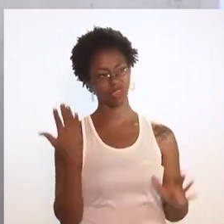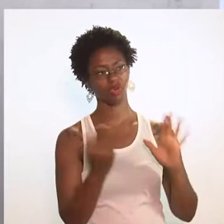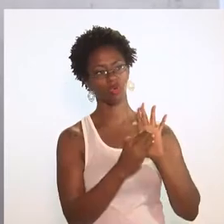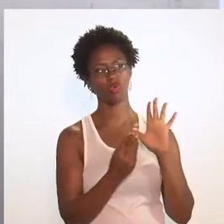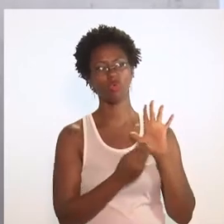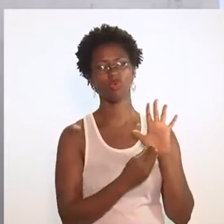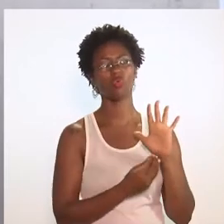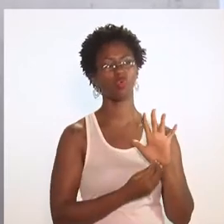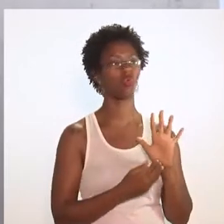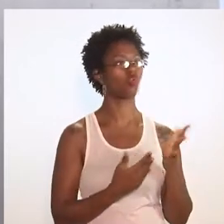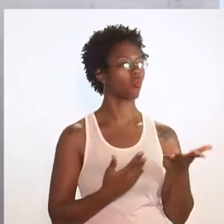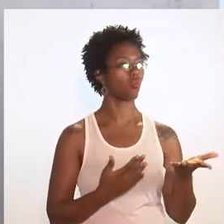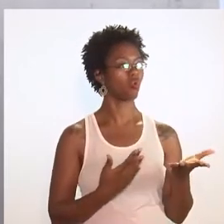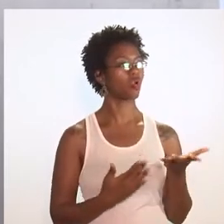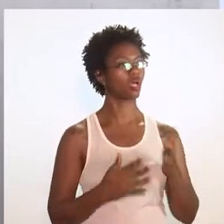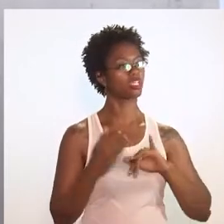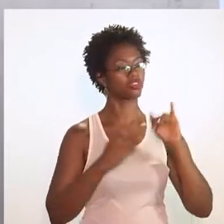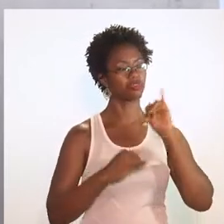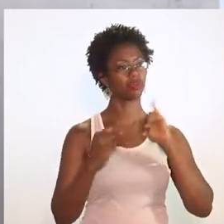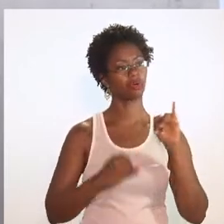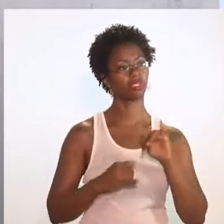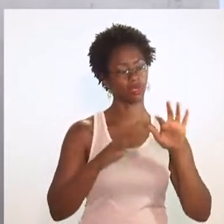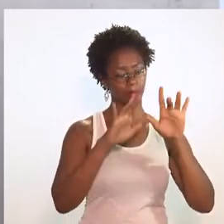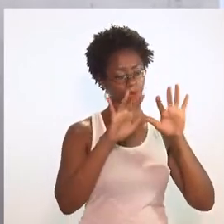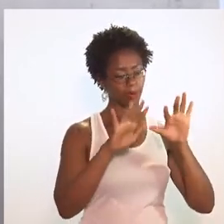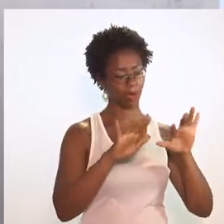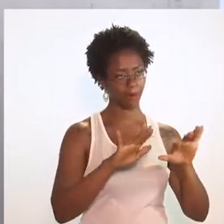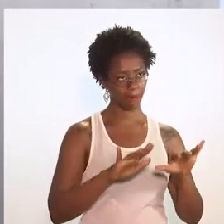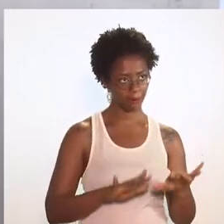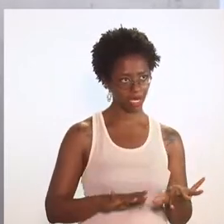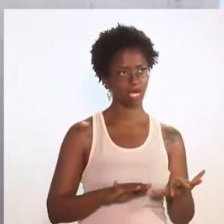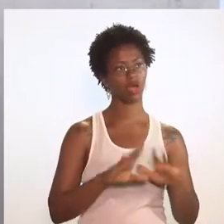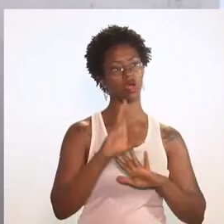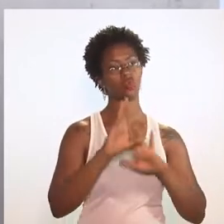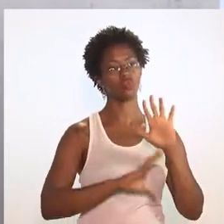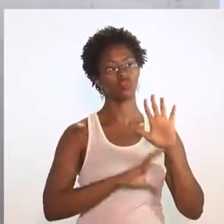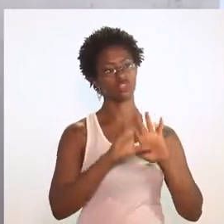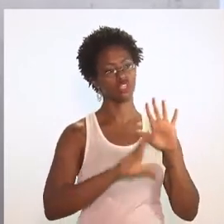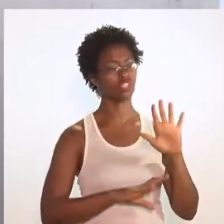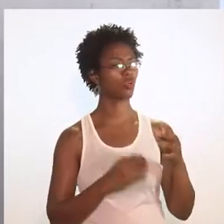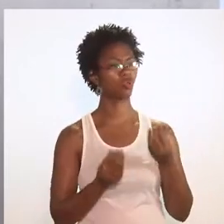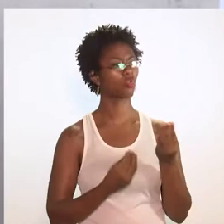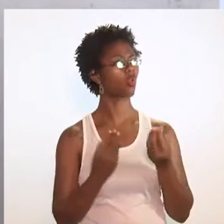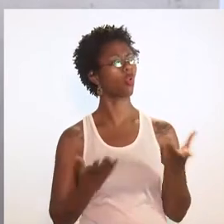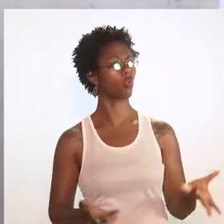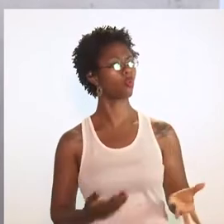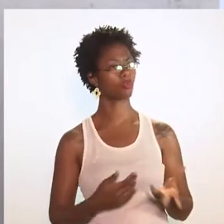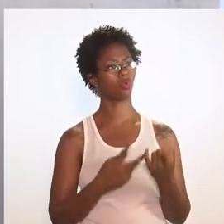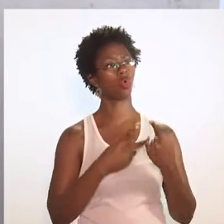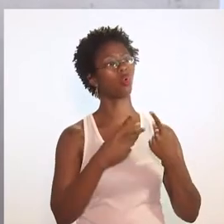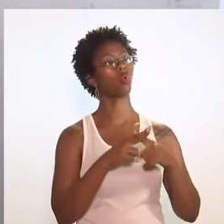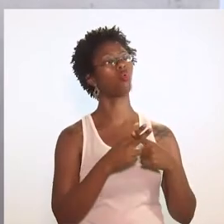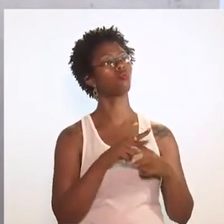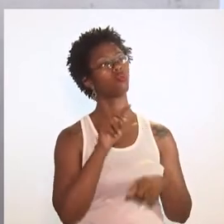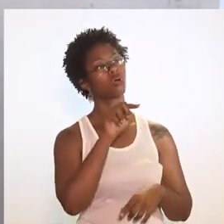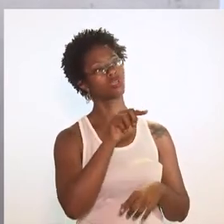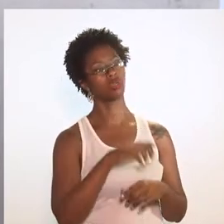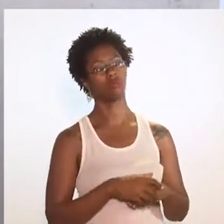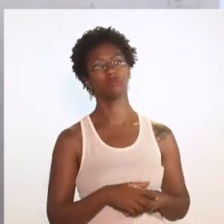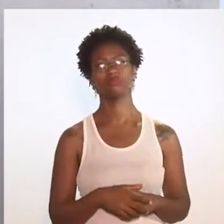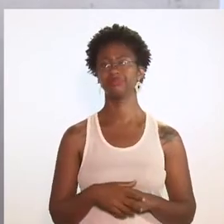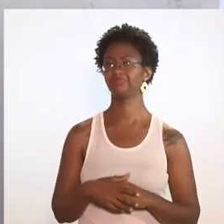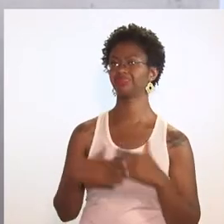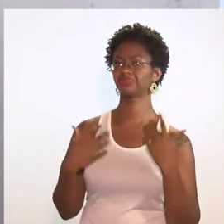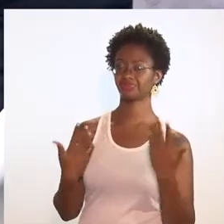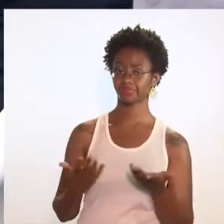colocar lá os seus talentos no sentido de preencher currículos, etc. Como é que está sendo configurado